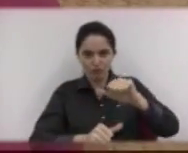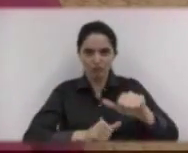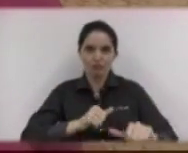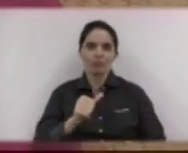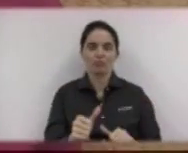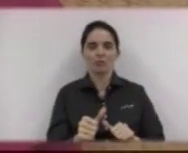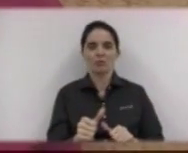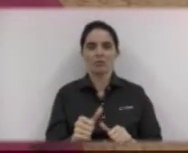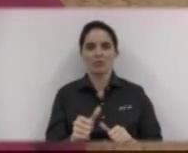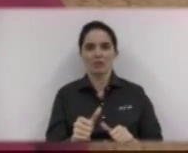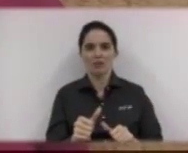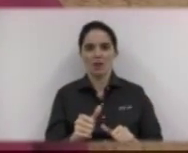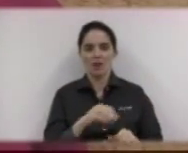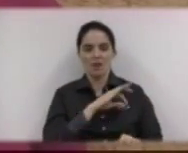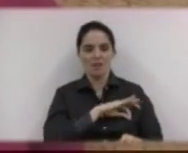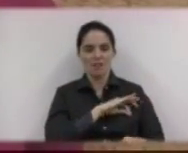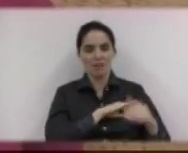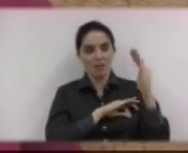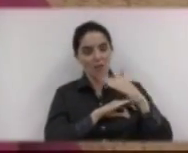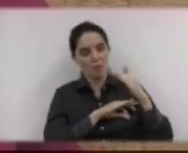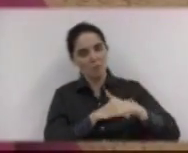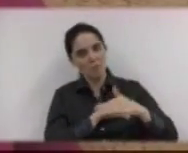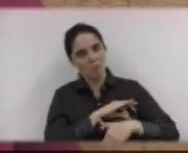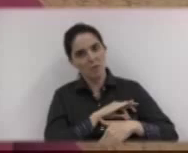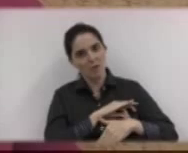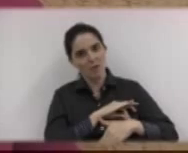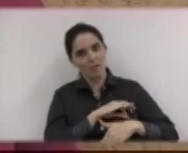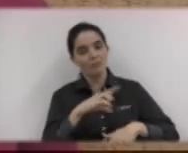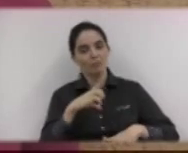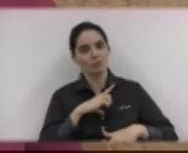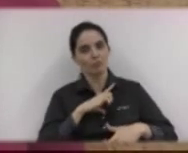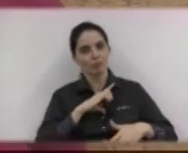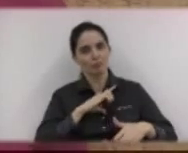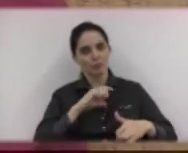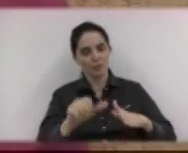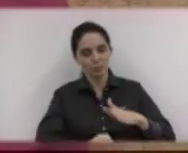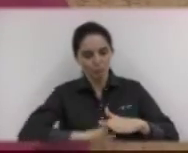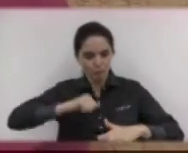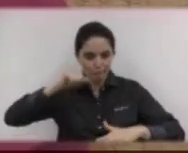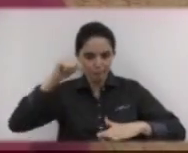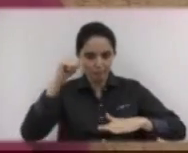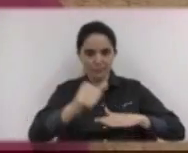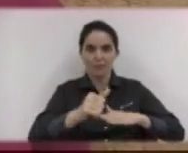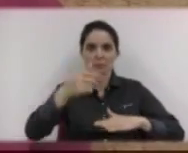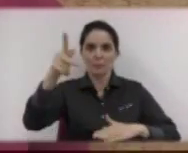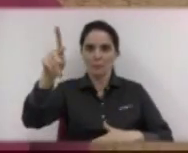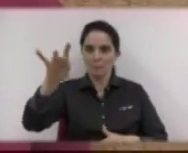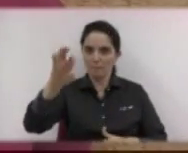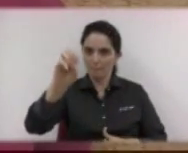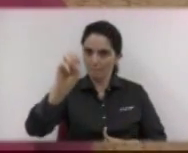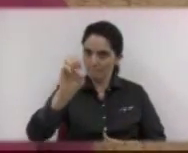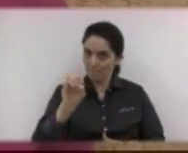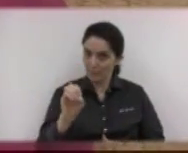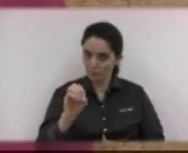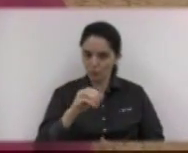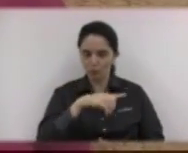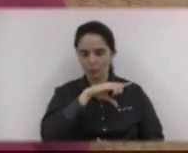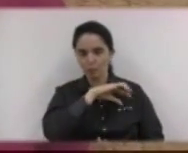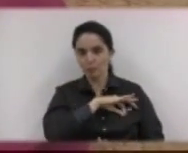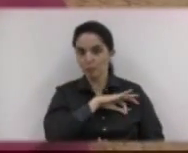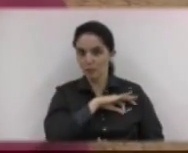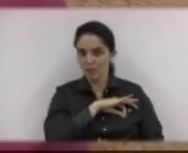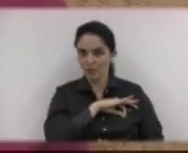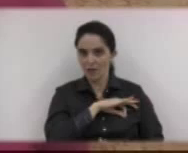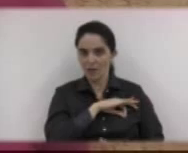os que ganham menos poder ter essa mudança no piso. Isso vai representar para nós mais vale a